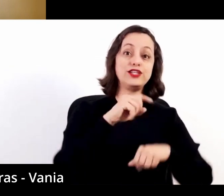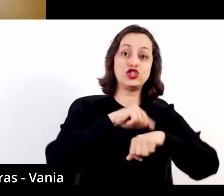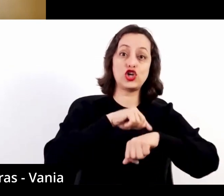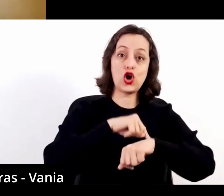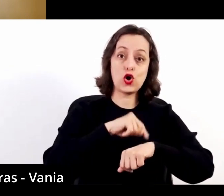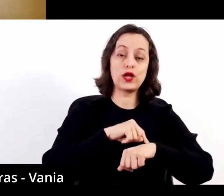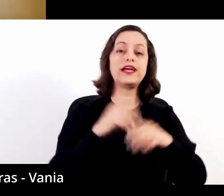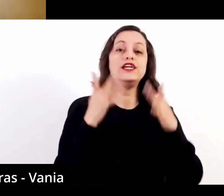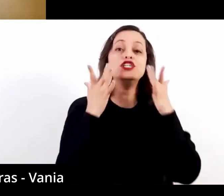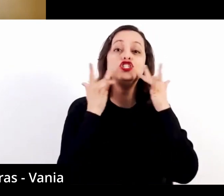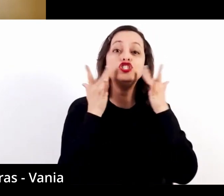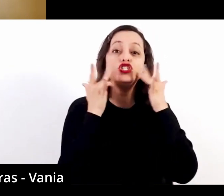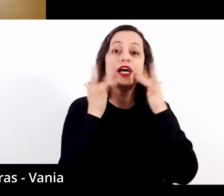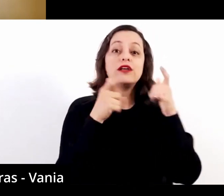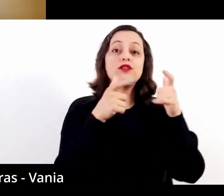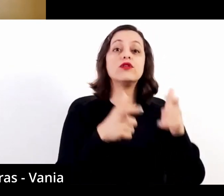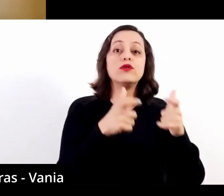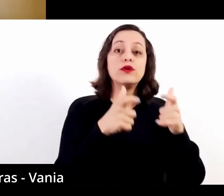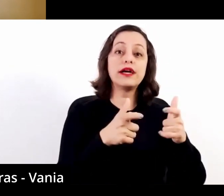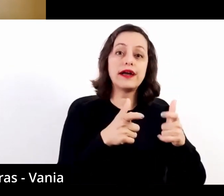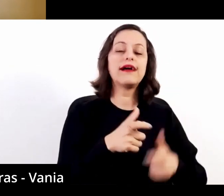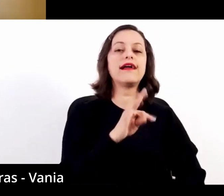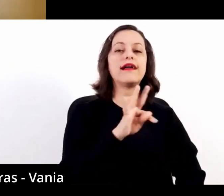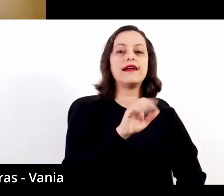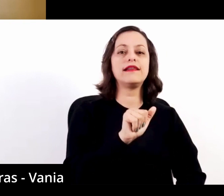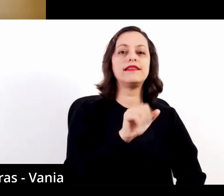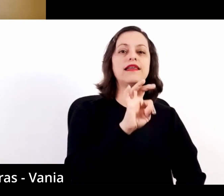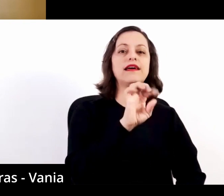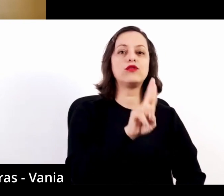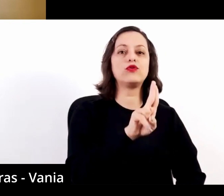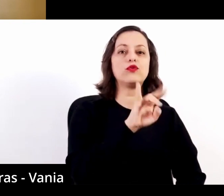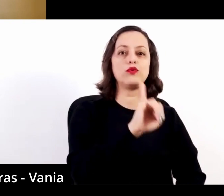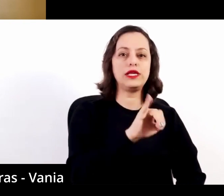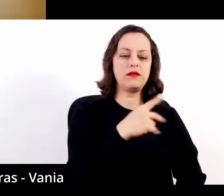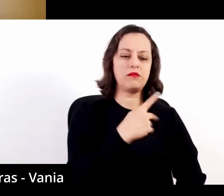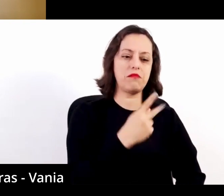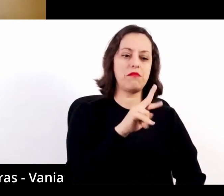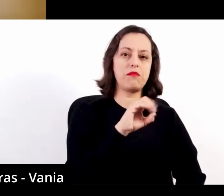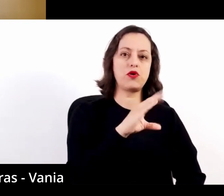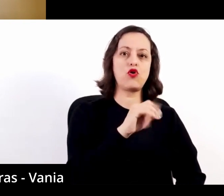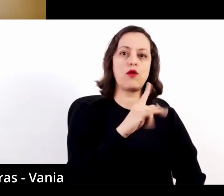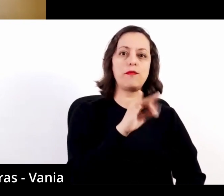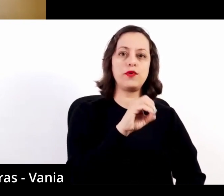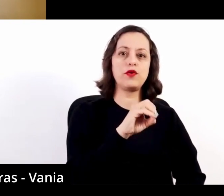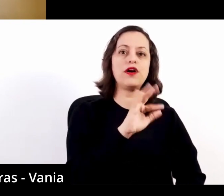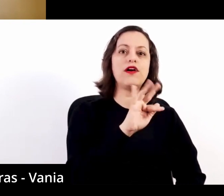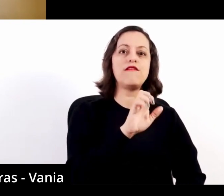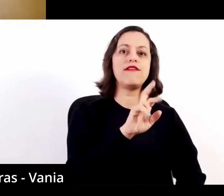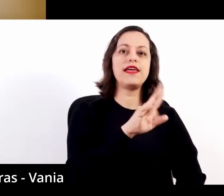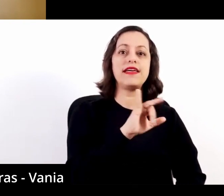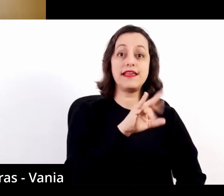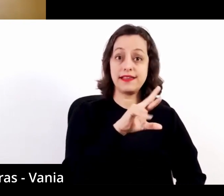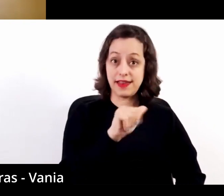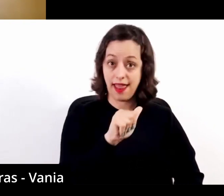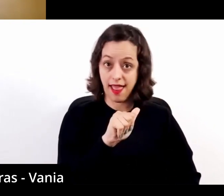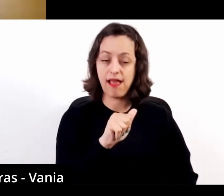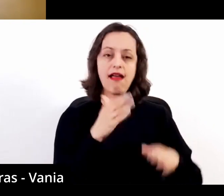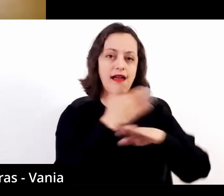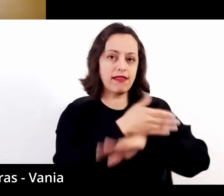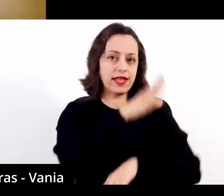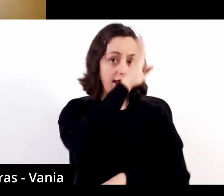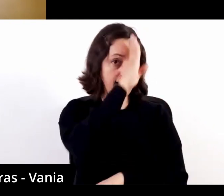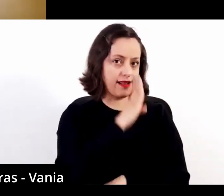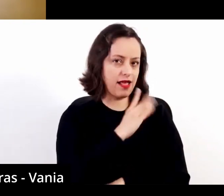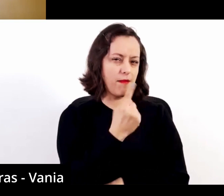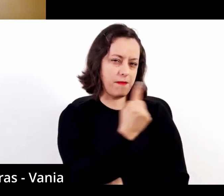Procópio Ferreira, do Conservatório de Itatui, em parceria da cultura artística com o conservatório, entrada